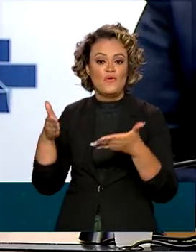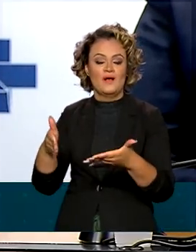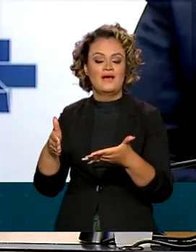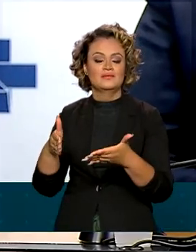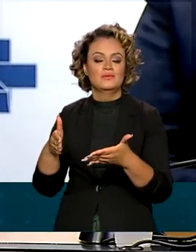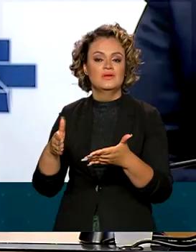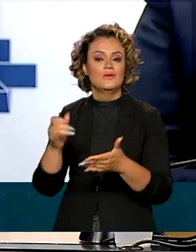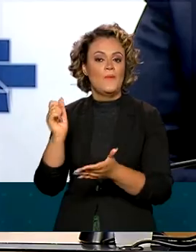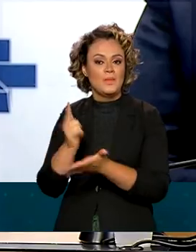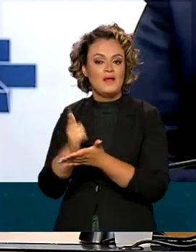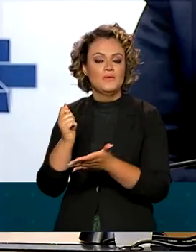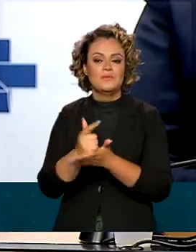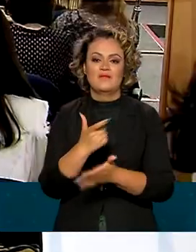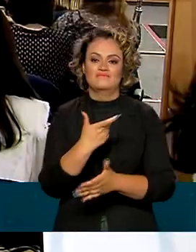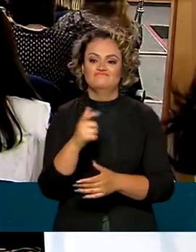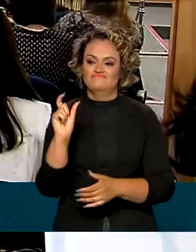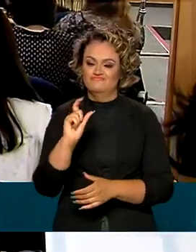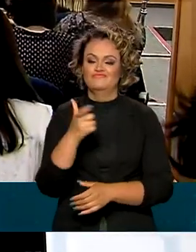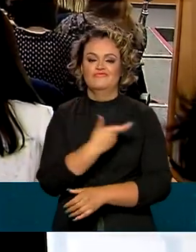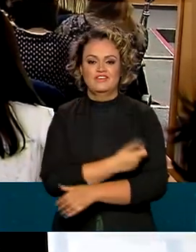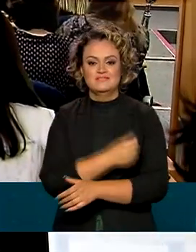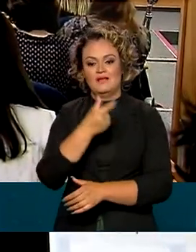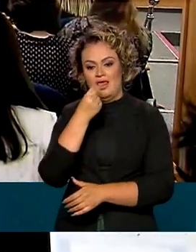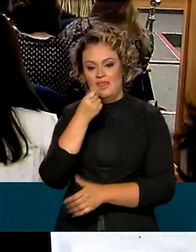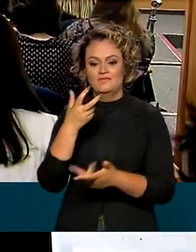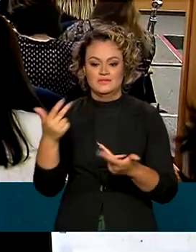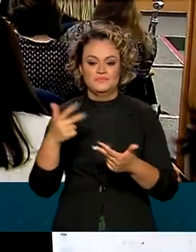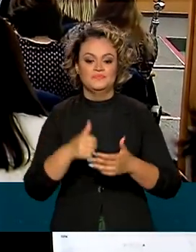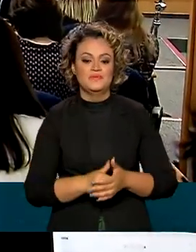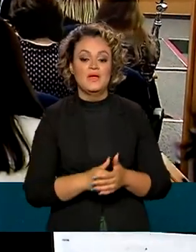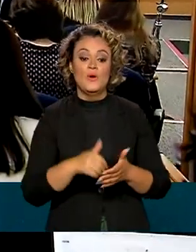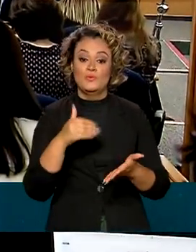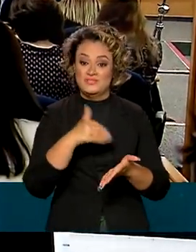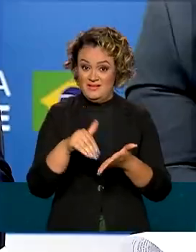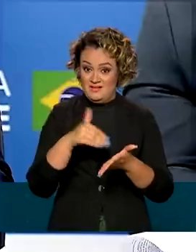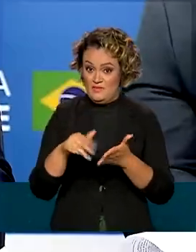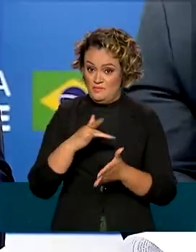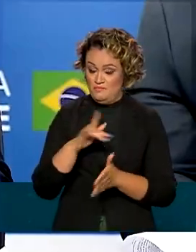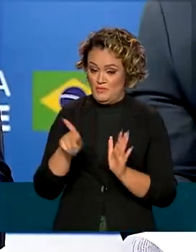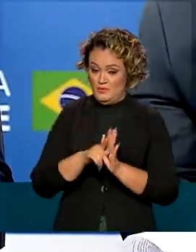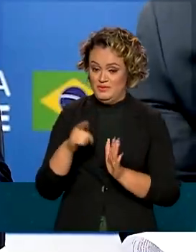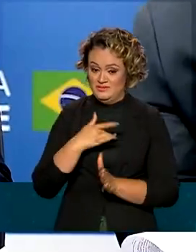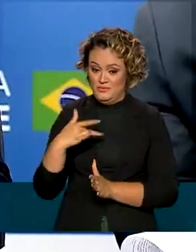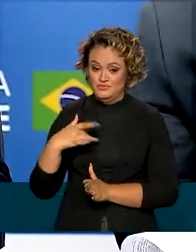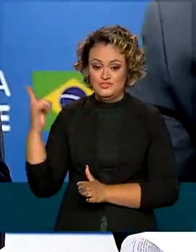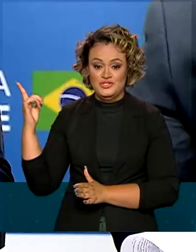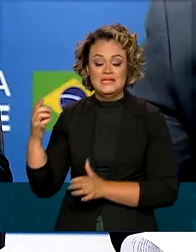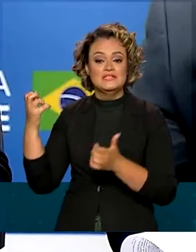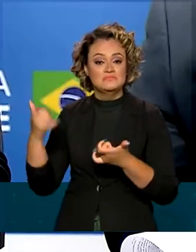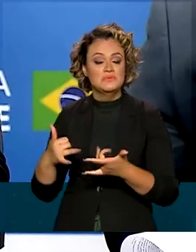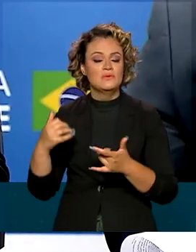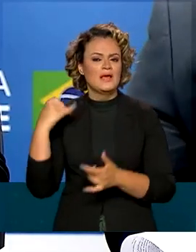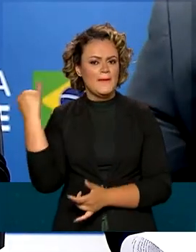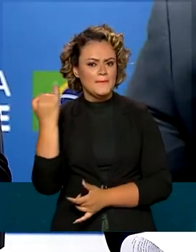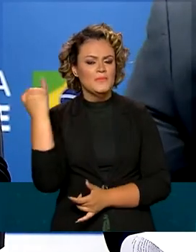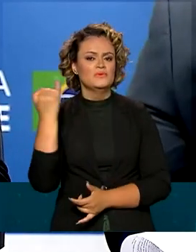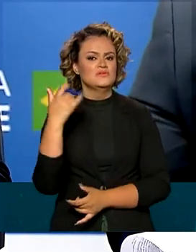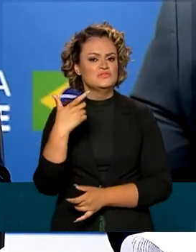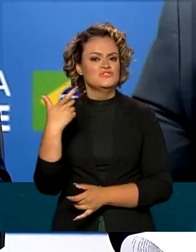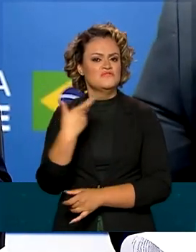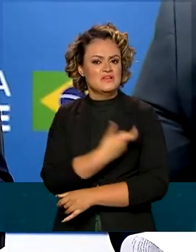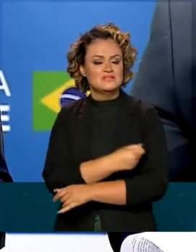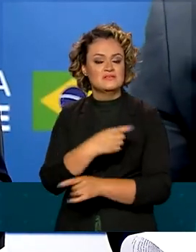aquisição de vacinas. O secretário de Vigilância em Saúde chamou atenção especial para a importância da